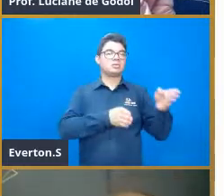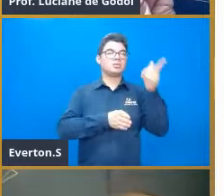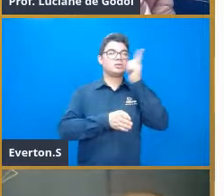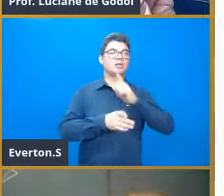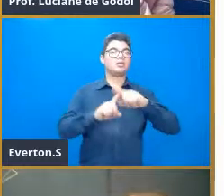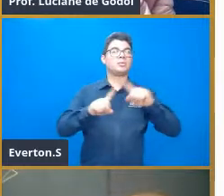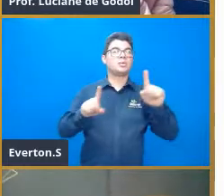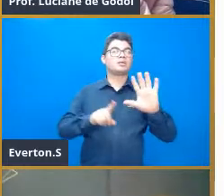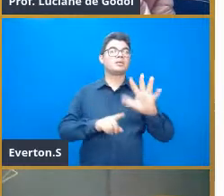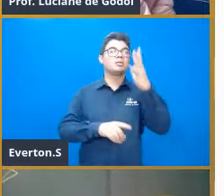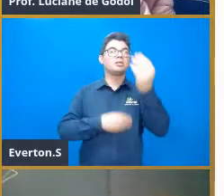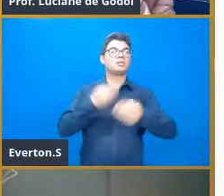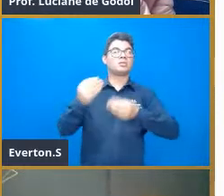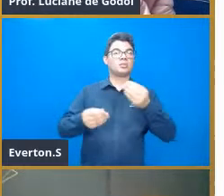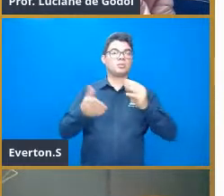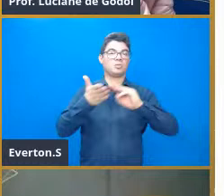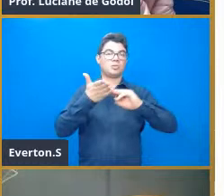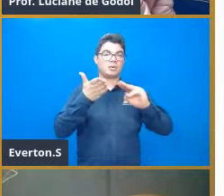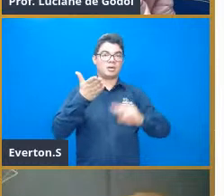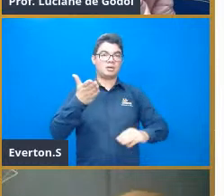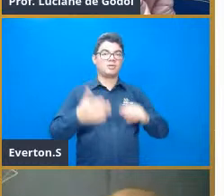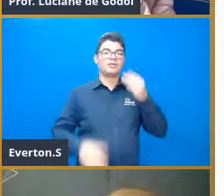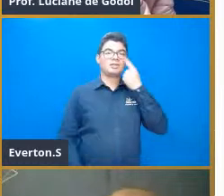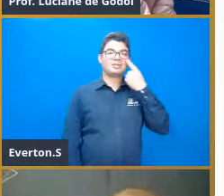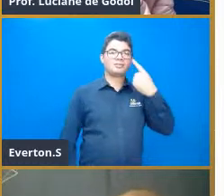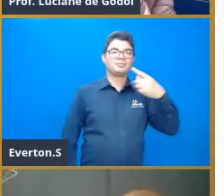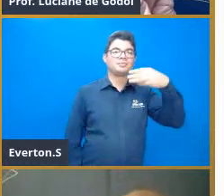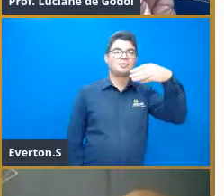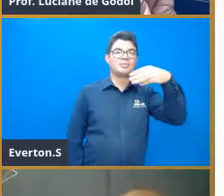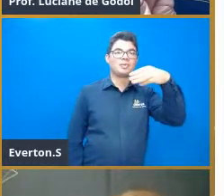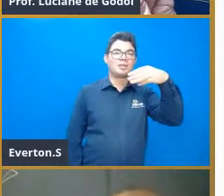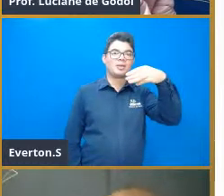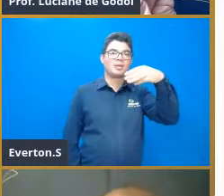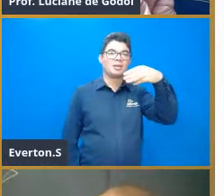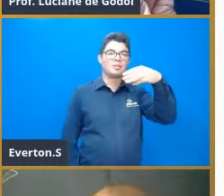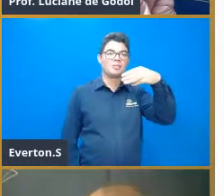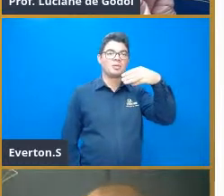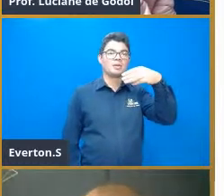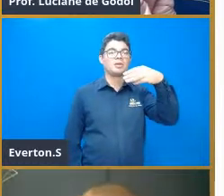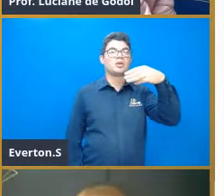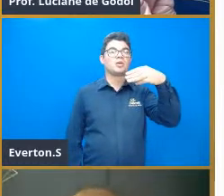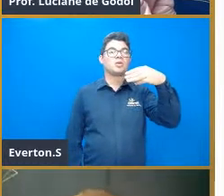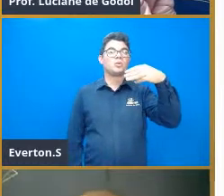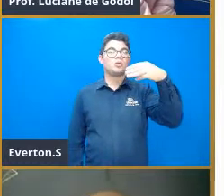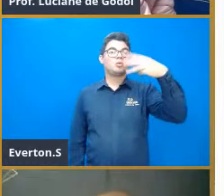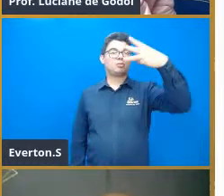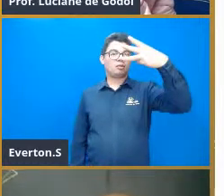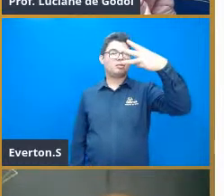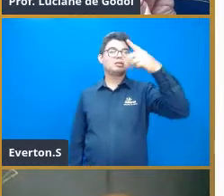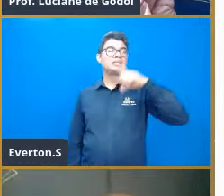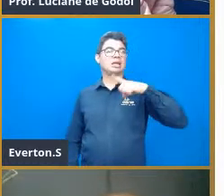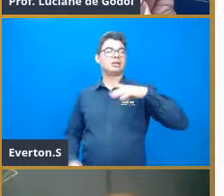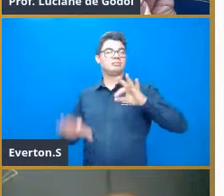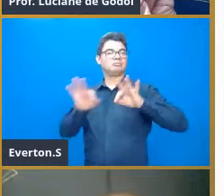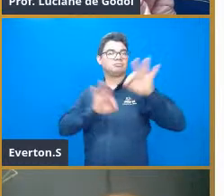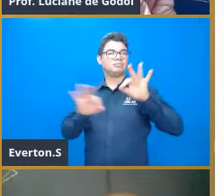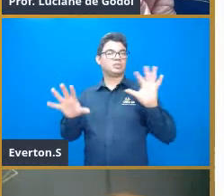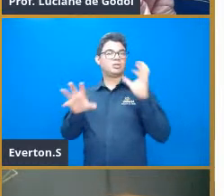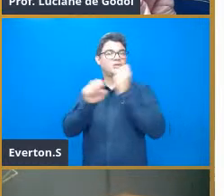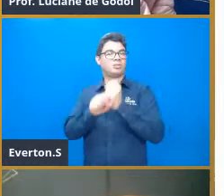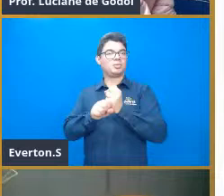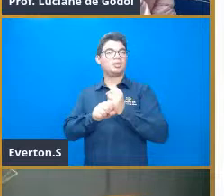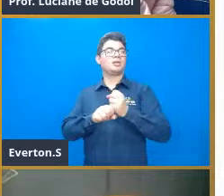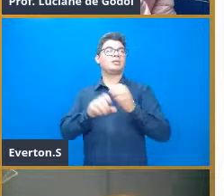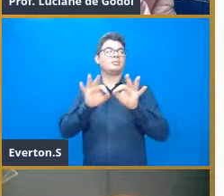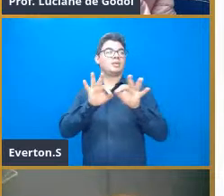para cada metro de tubo, né? Nessas condições ali, foi identificado que a remoção de 80% dos poluentes, ou seja, né? Para cada metro,